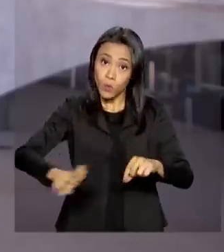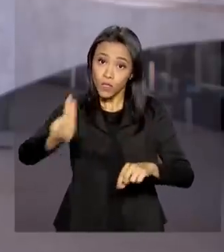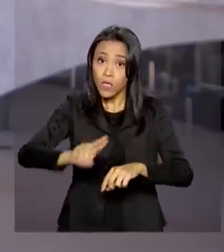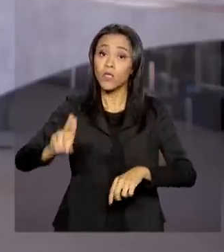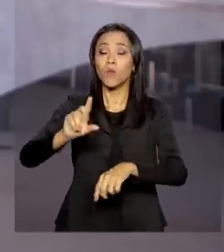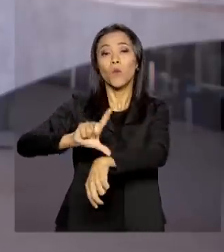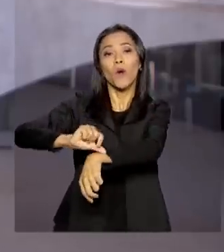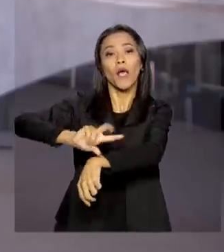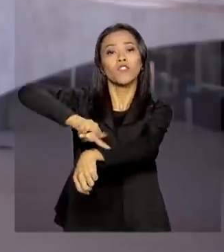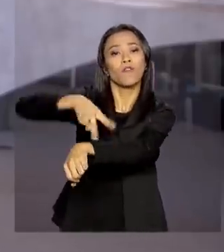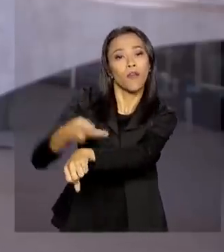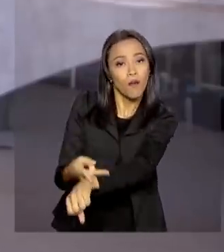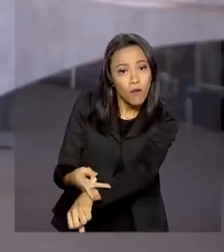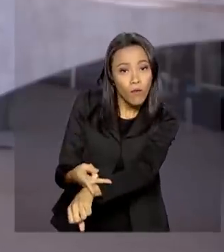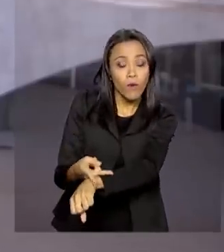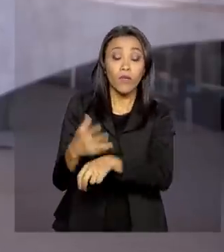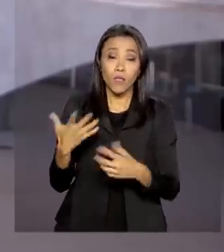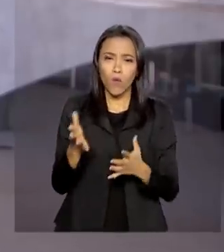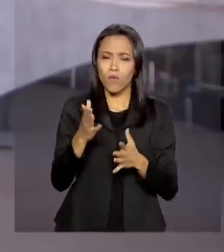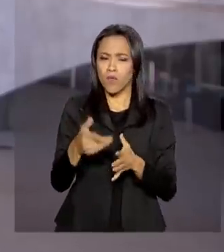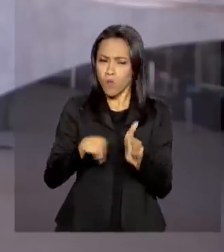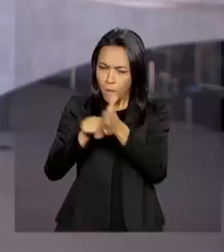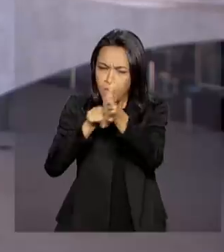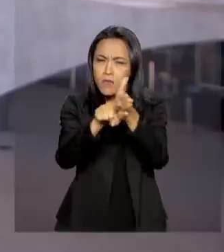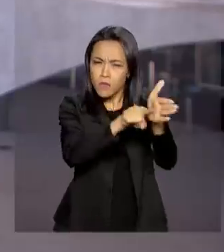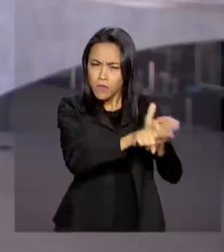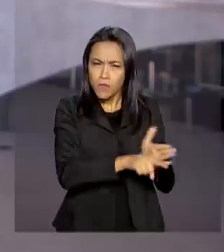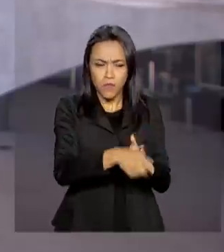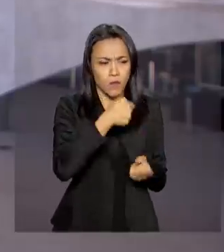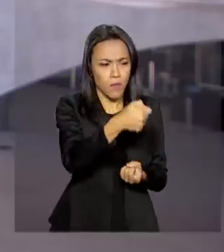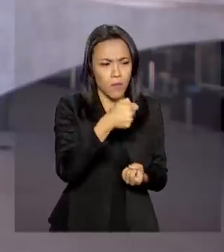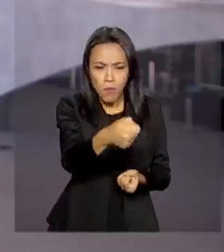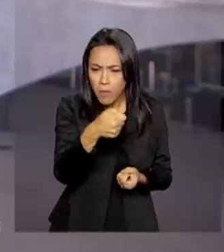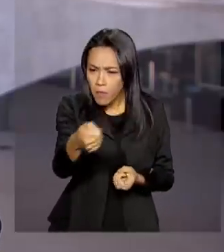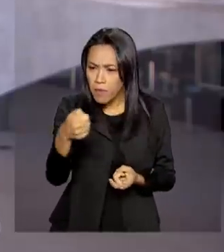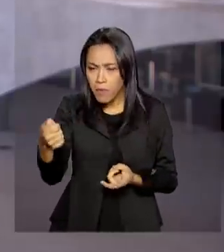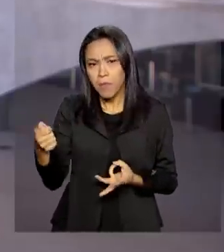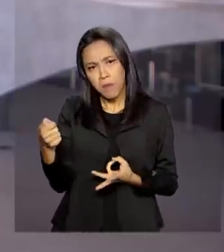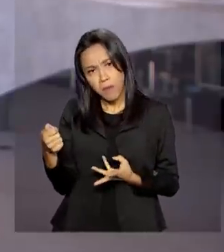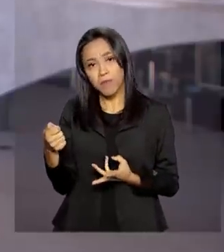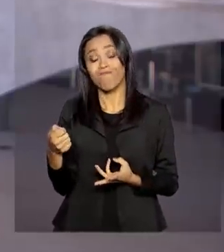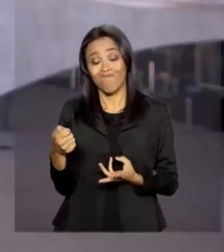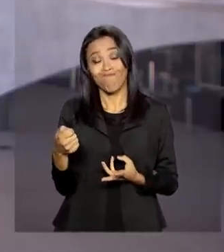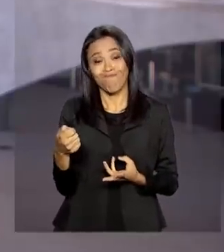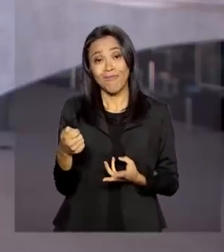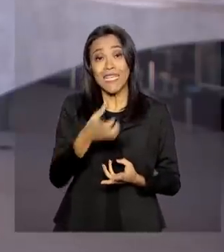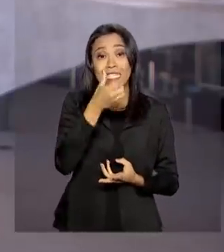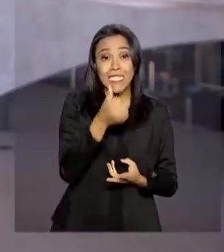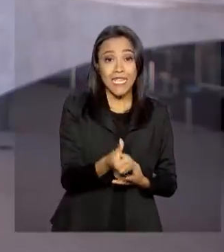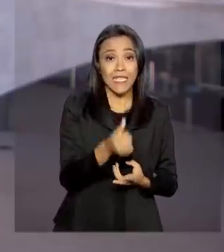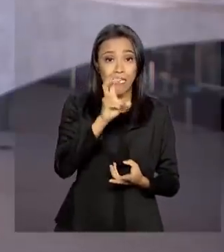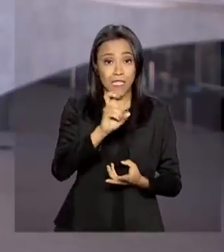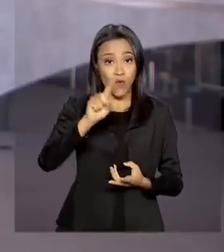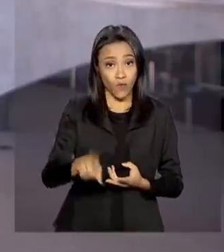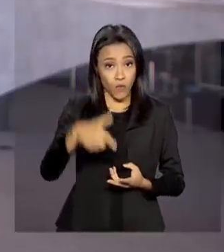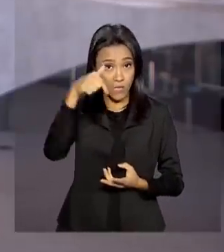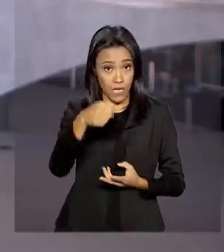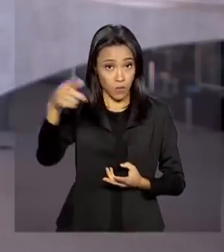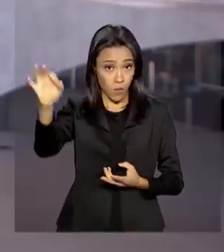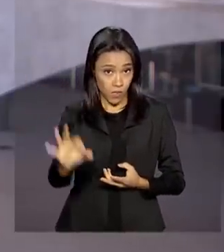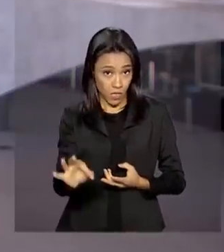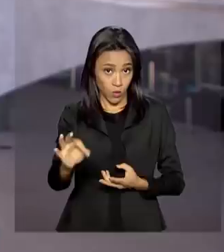pesquisa de opinião pública realizada pela Paraná Pesquisas, aponta que 65,7% dos